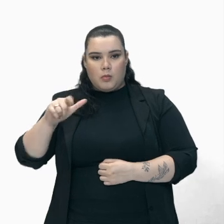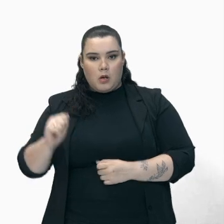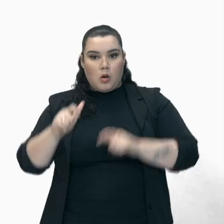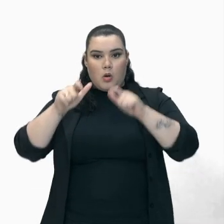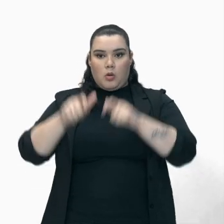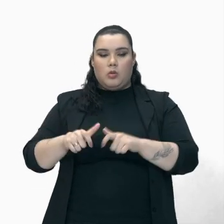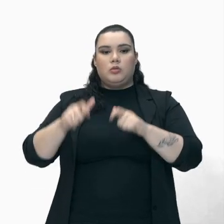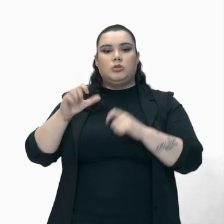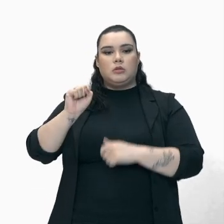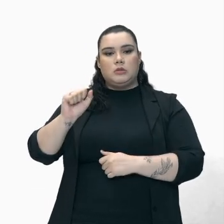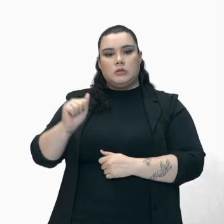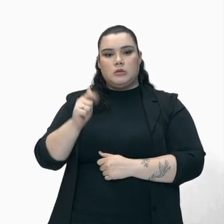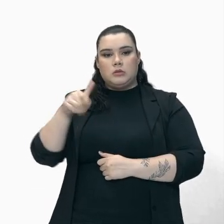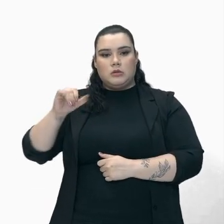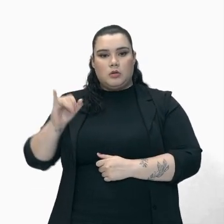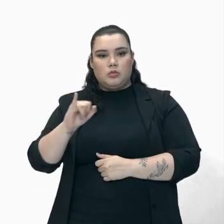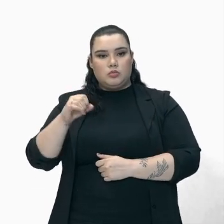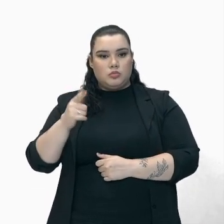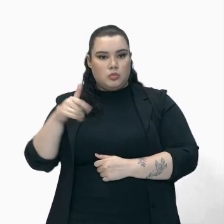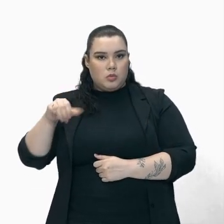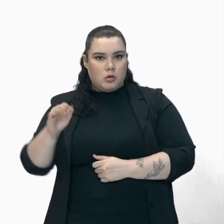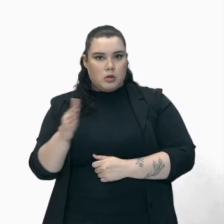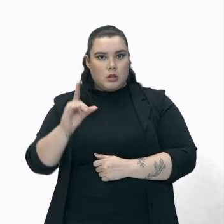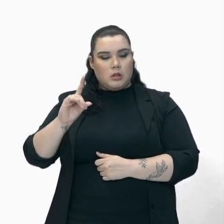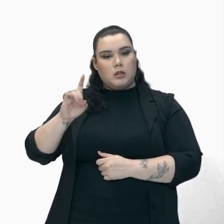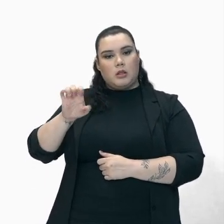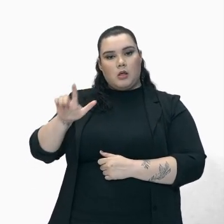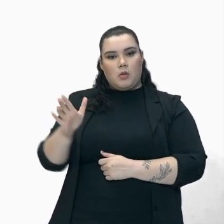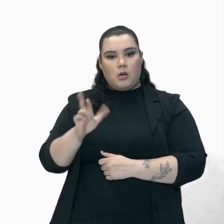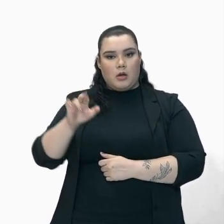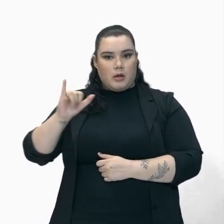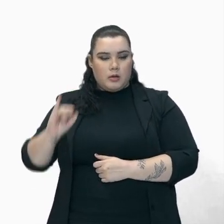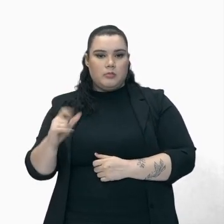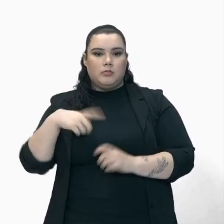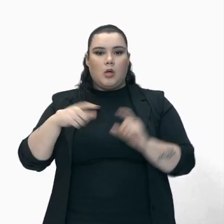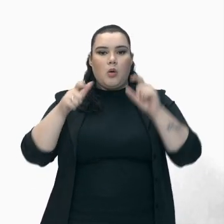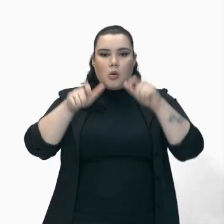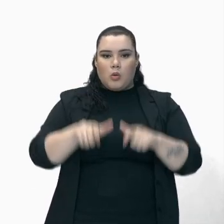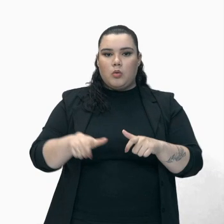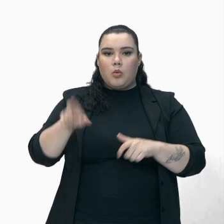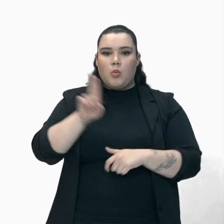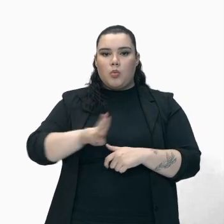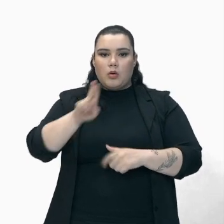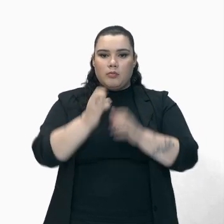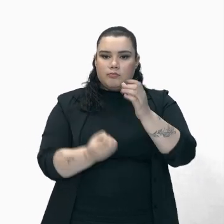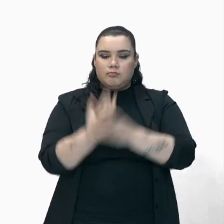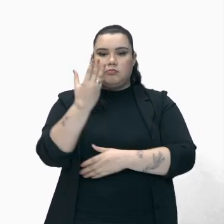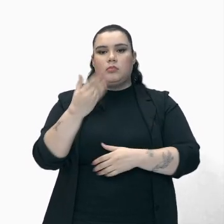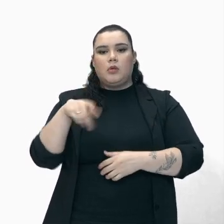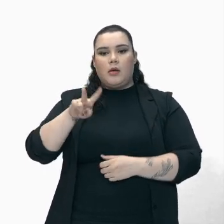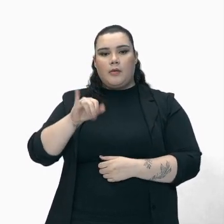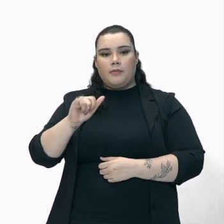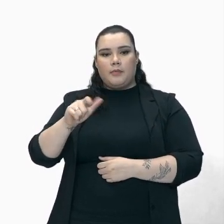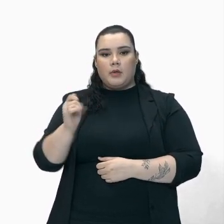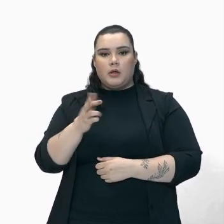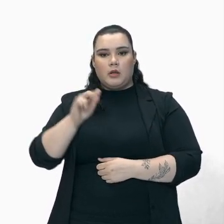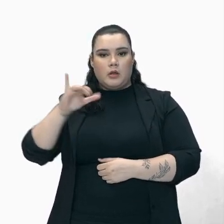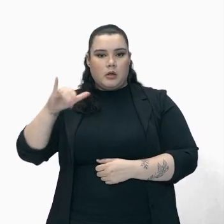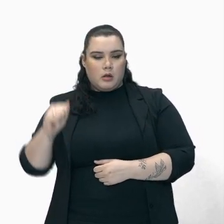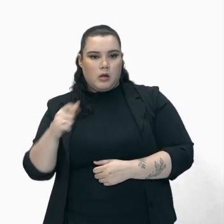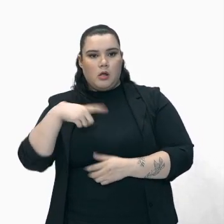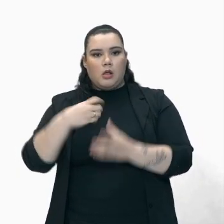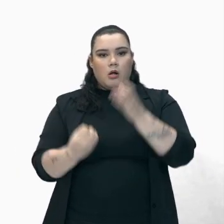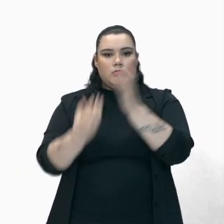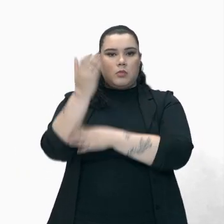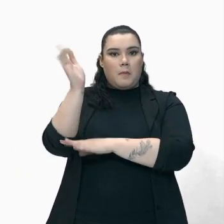apoiar A industrialização Adotariam Como símbolo Uma bandeira Branca Com triângulo verde Com dizeres Em